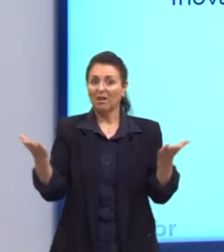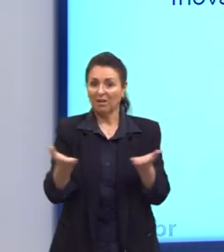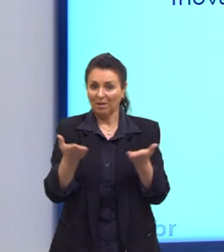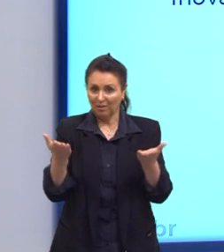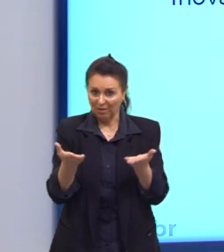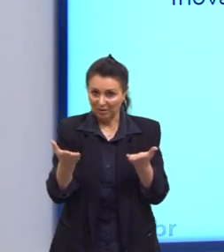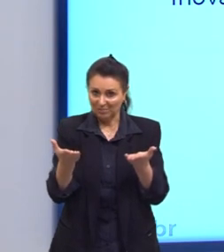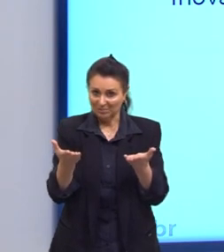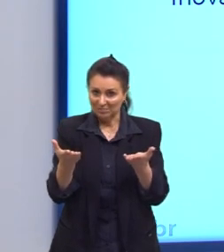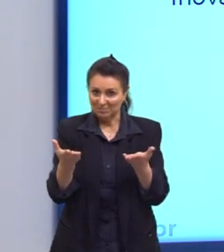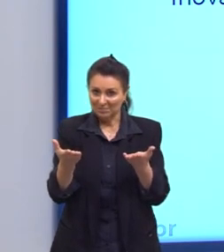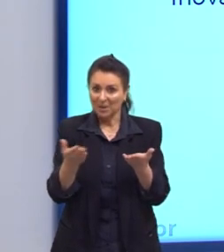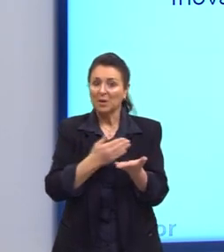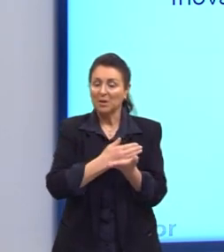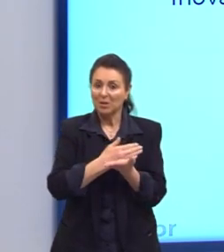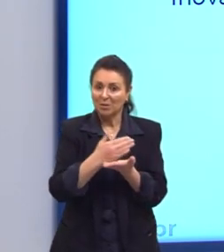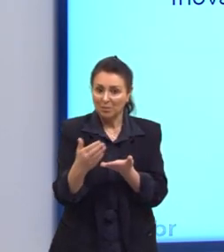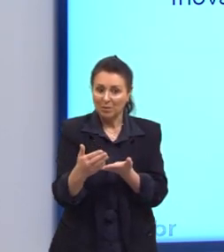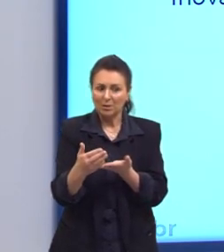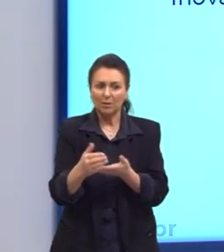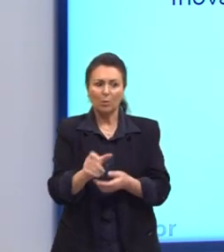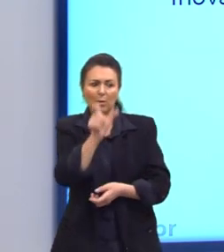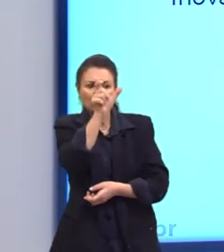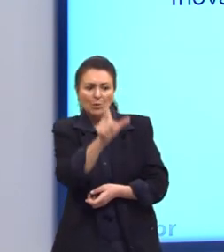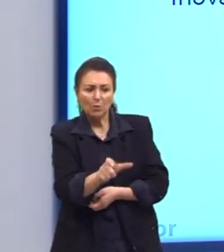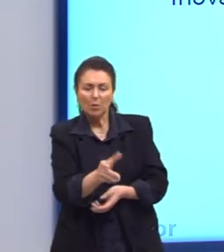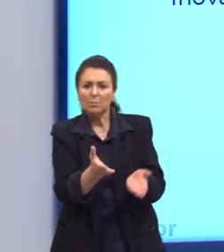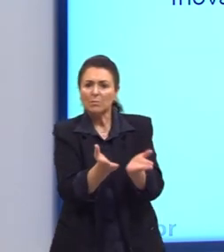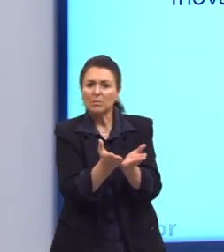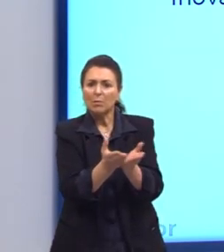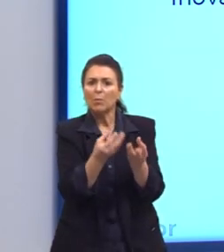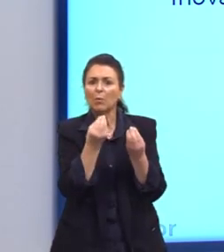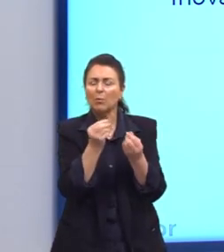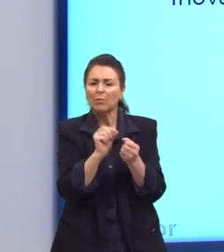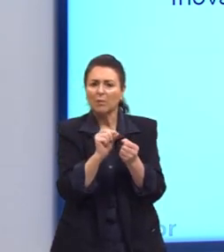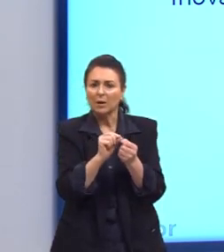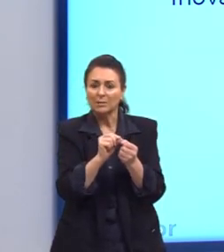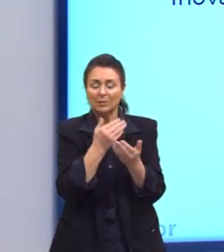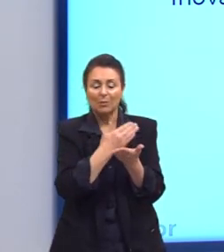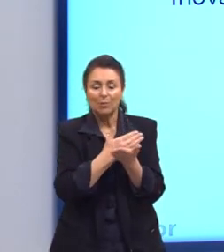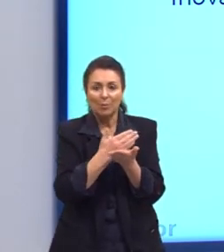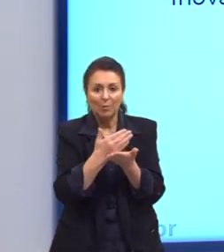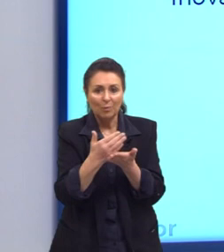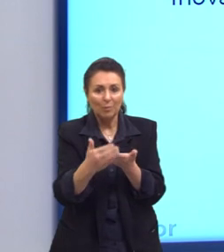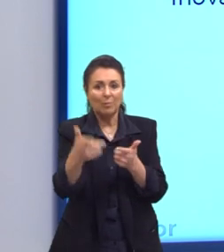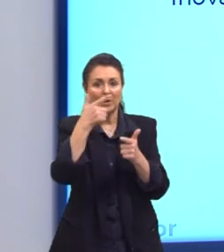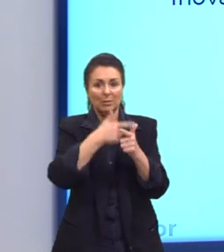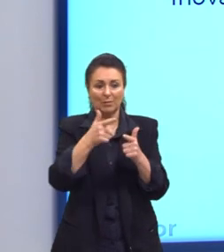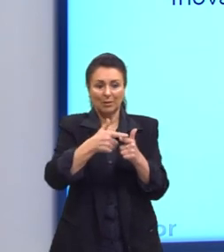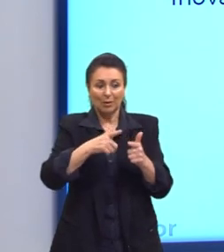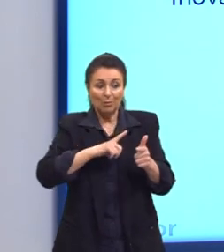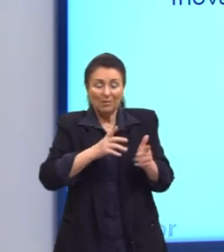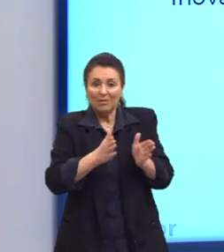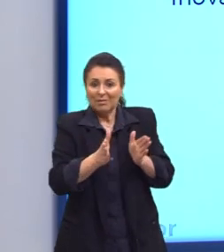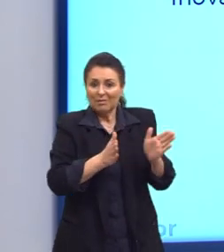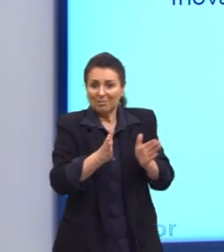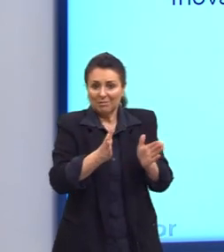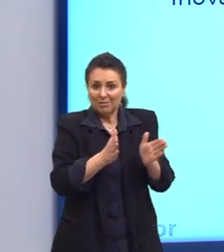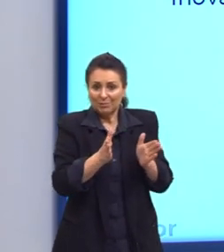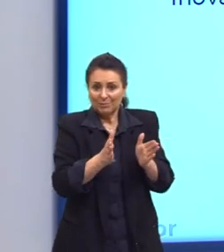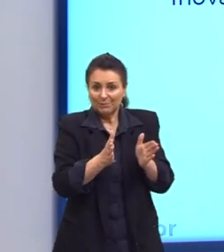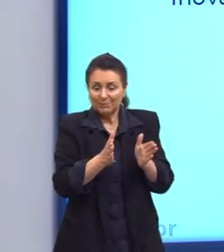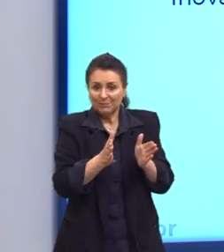para os menos favorecidos tem ocasionado problemas. Pessoas que não têm acesso a